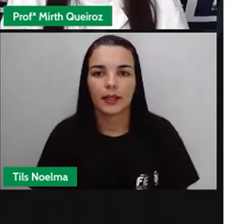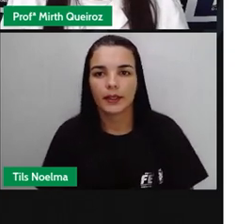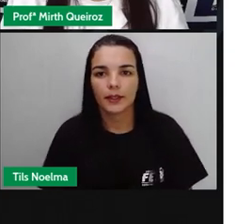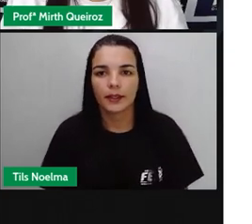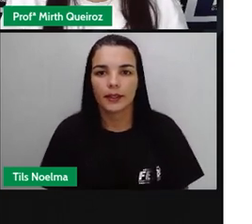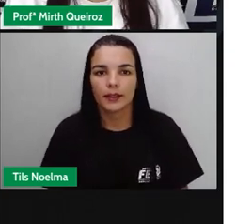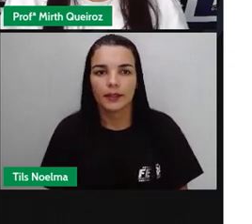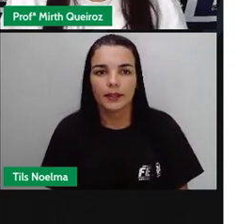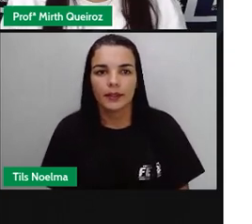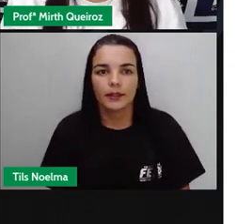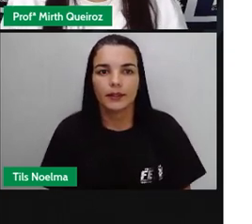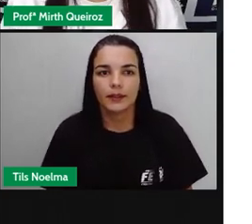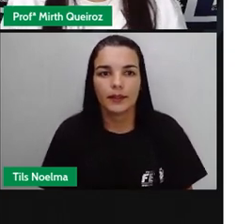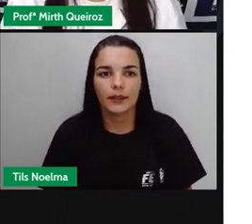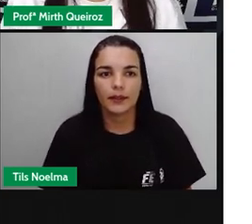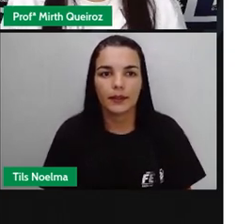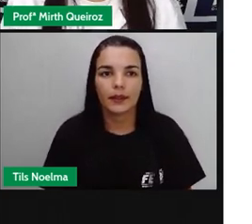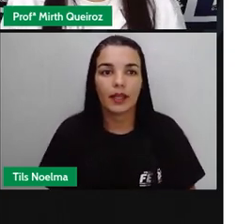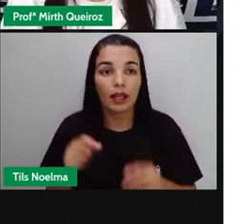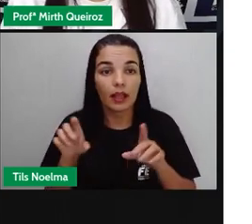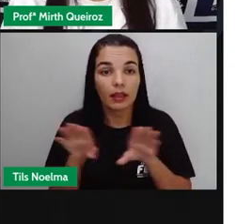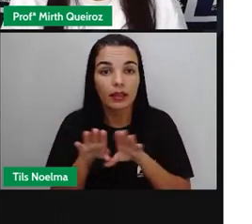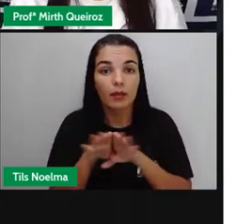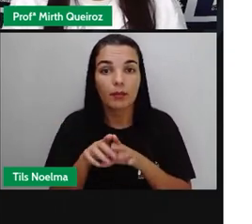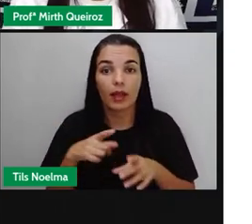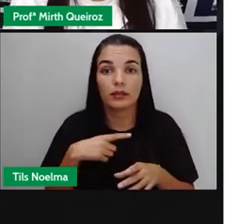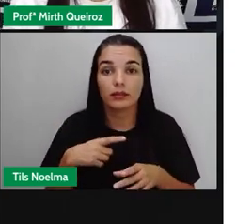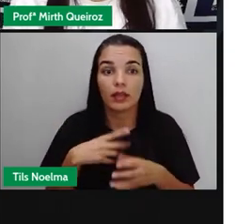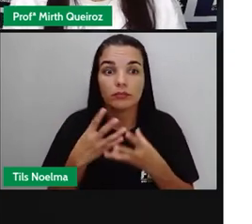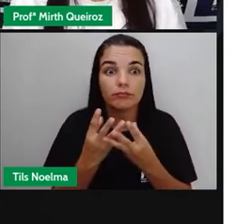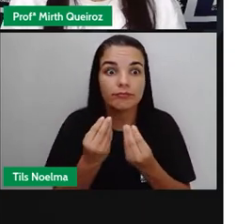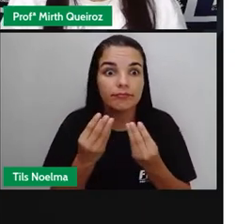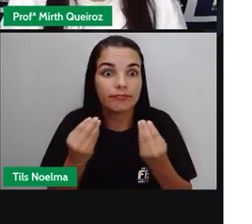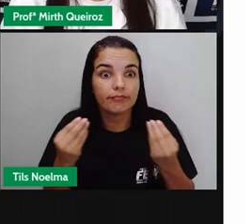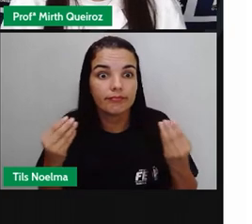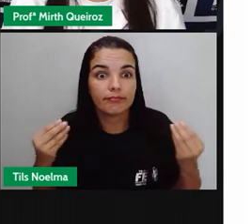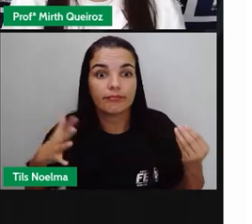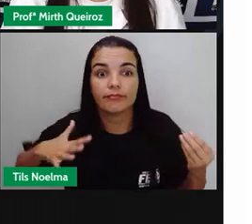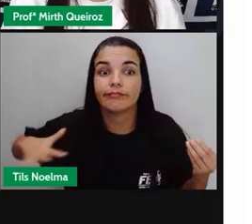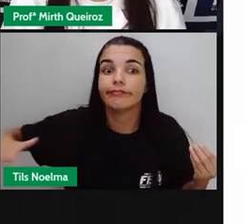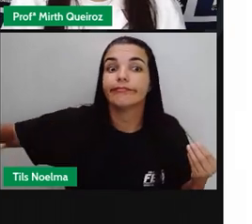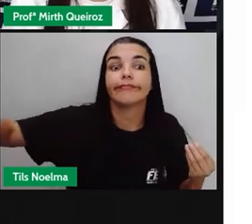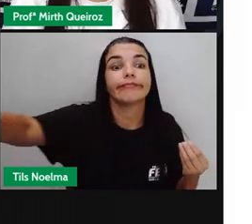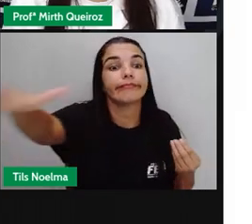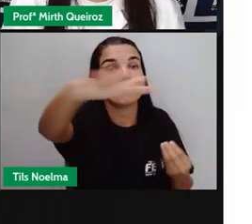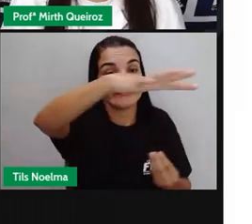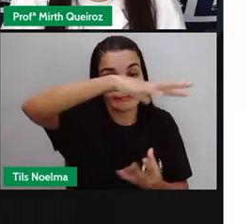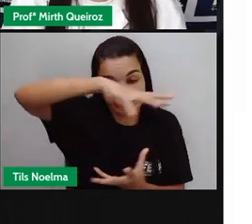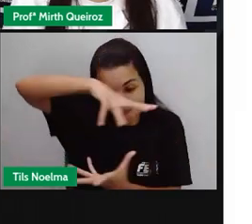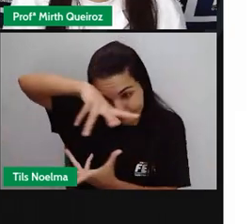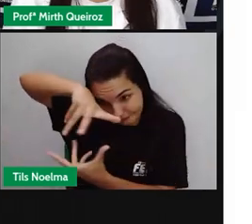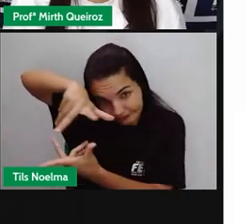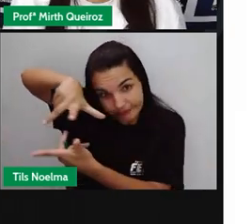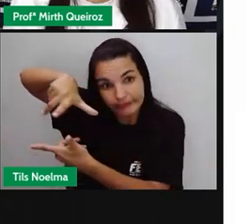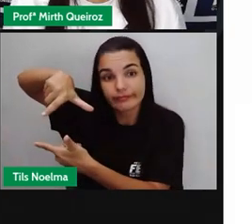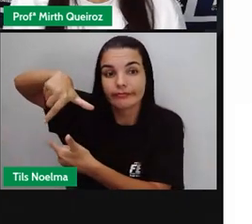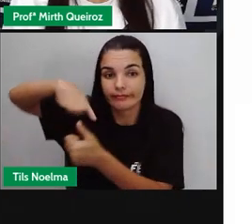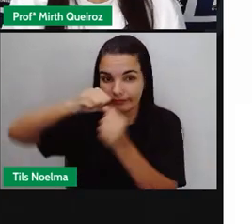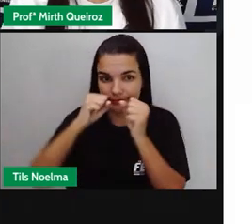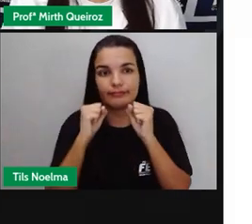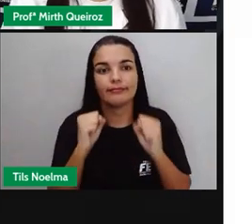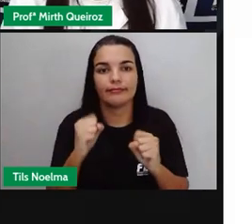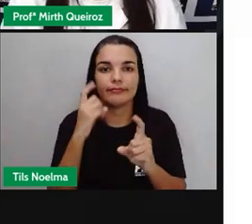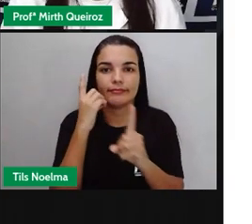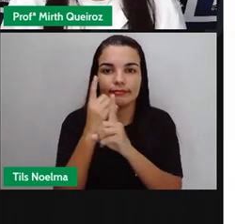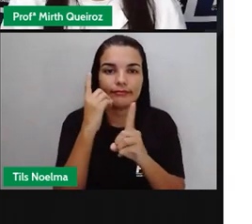elas são muito abundantes aí em todo o planeta. Elas podem ser encontradas em todos os tipos de lugares, certo?